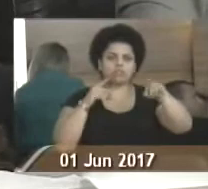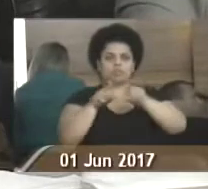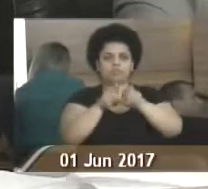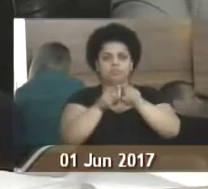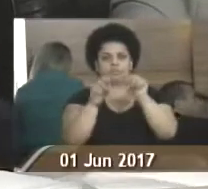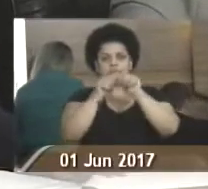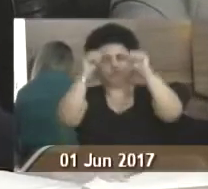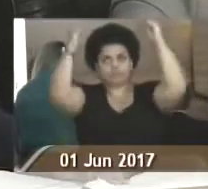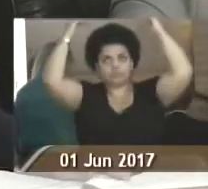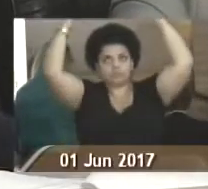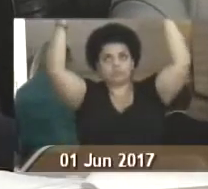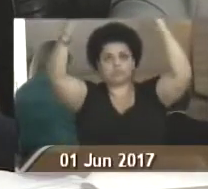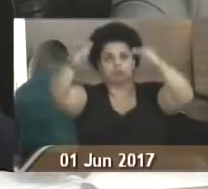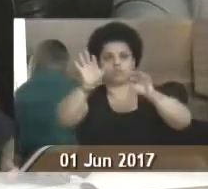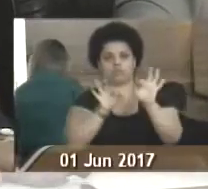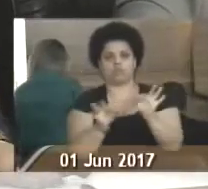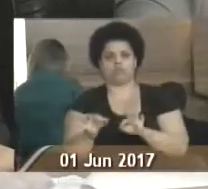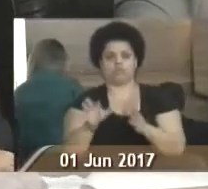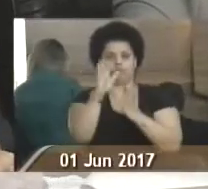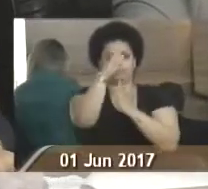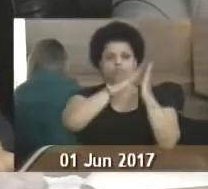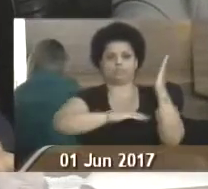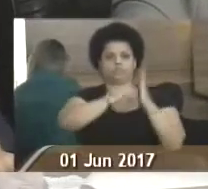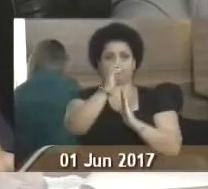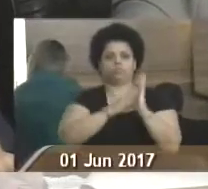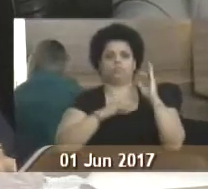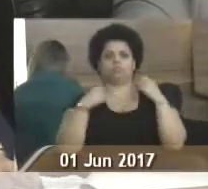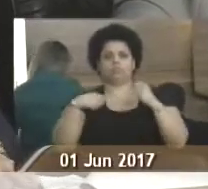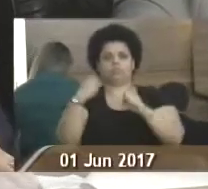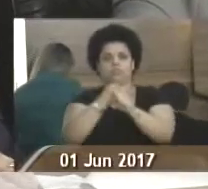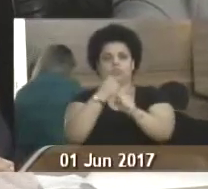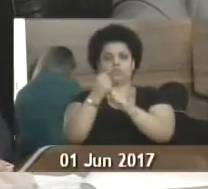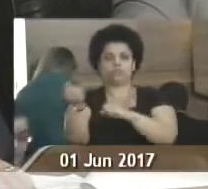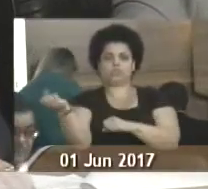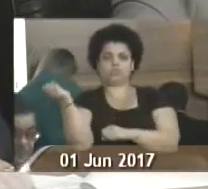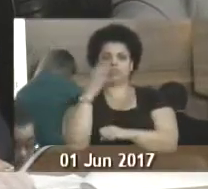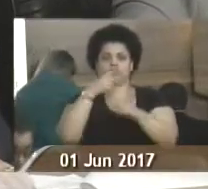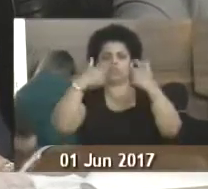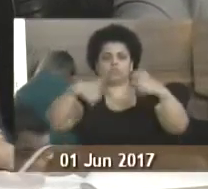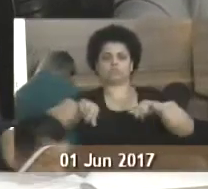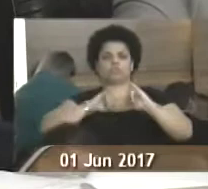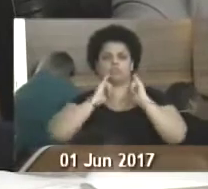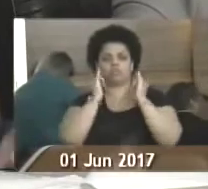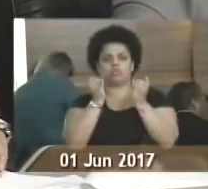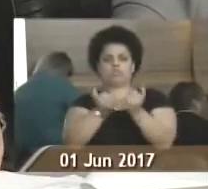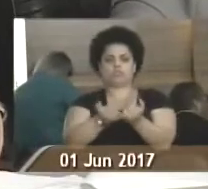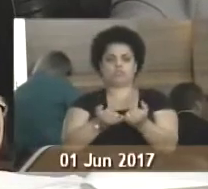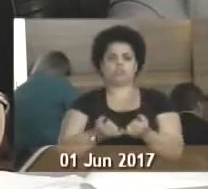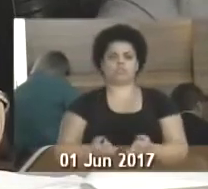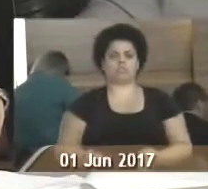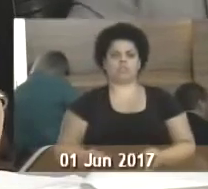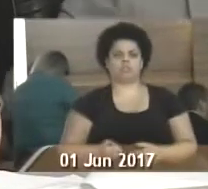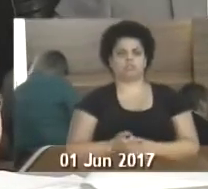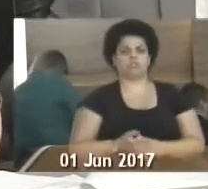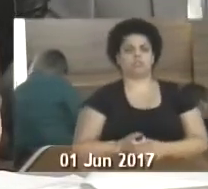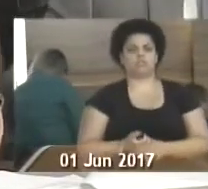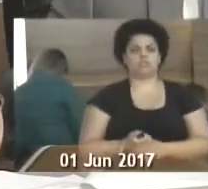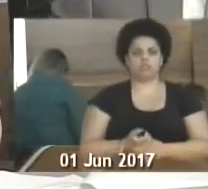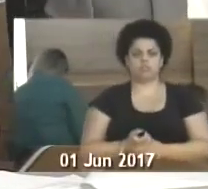infiltração e pintura do posto, localizado na avenida Doce Angra, bairro Jacuacanga. Indicação